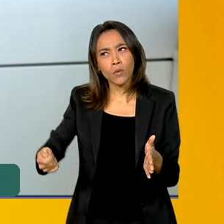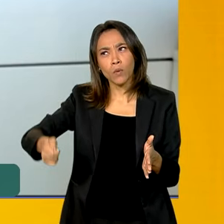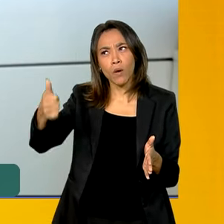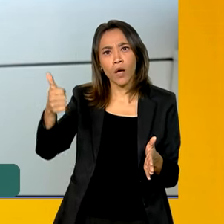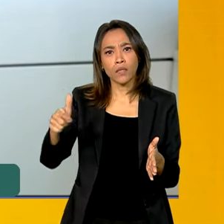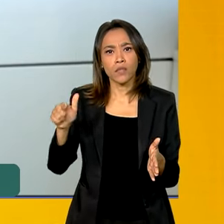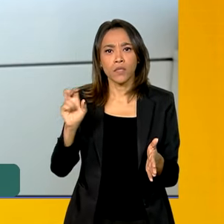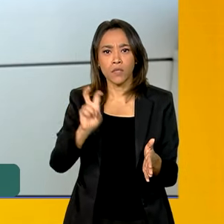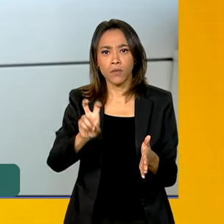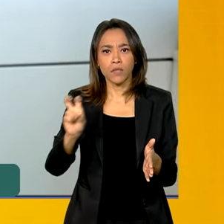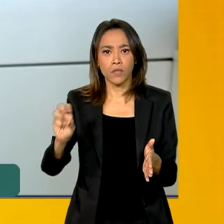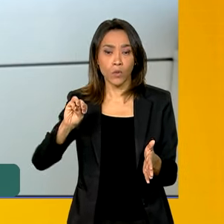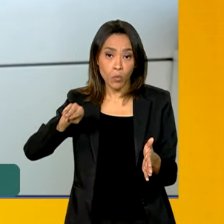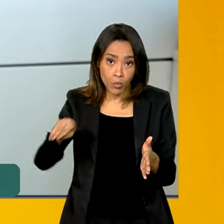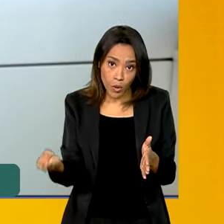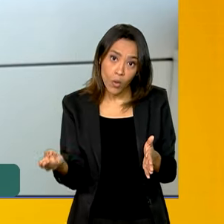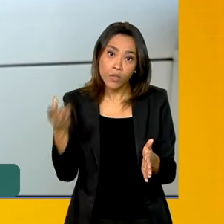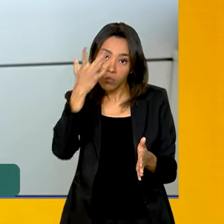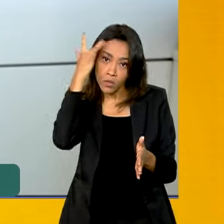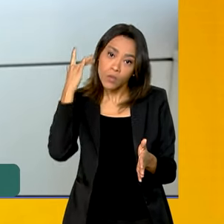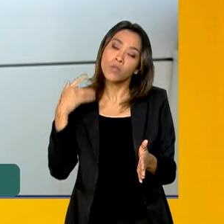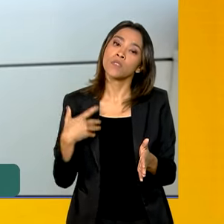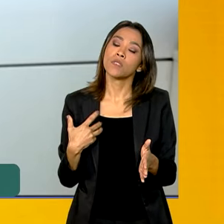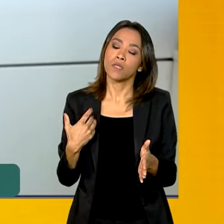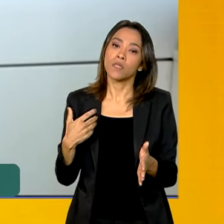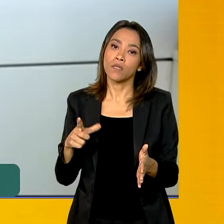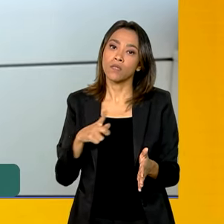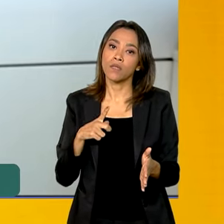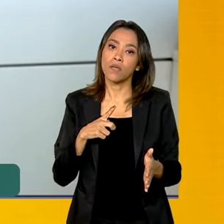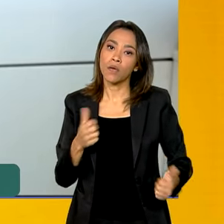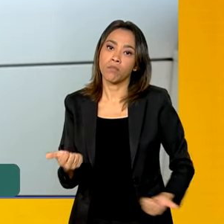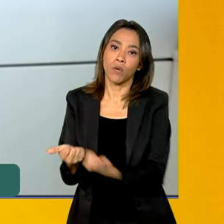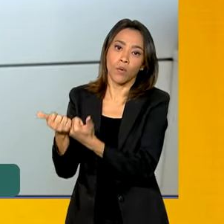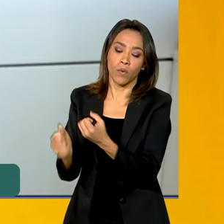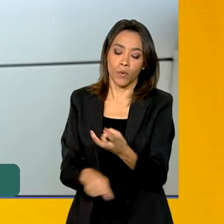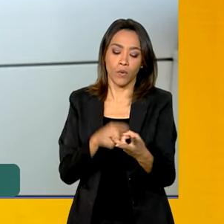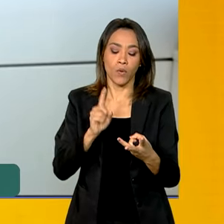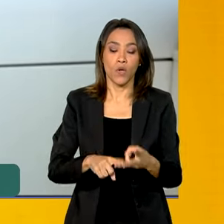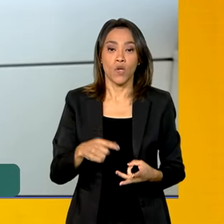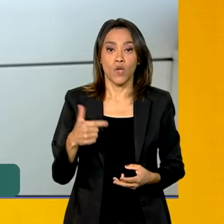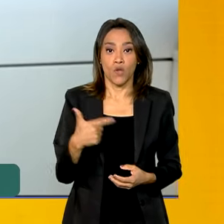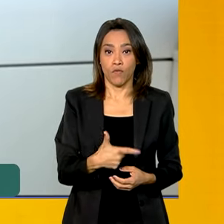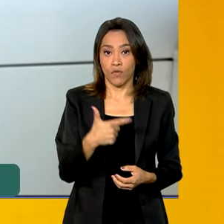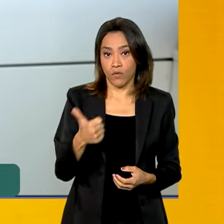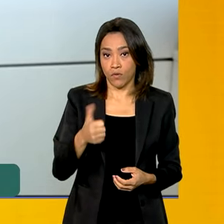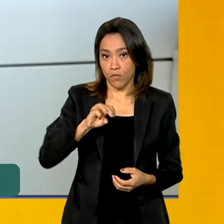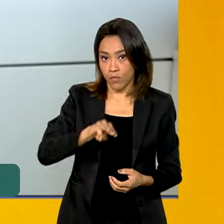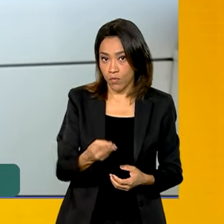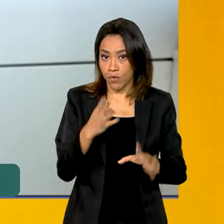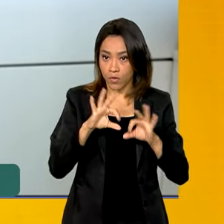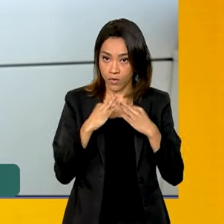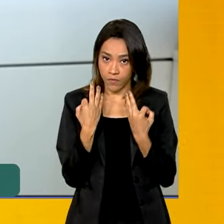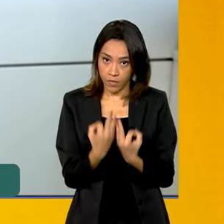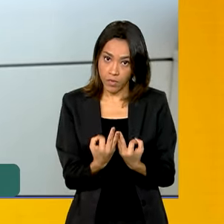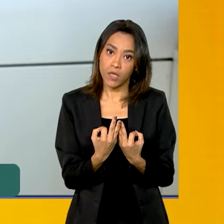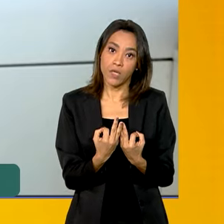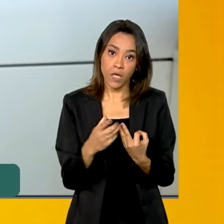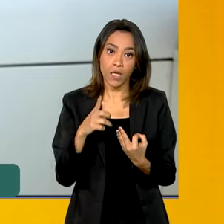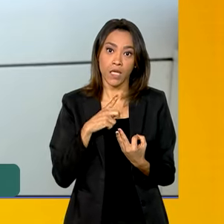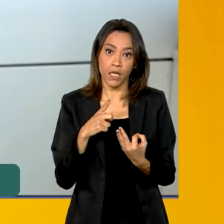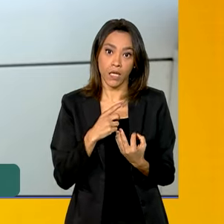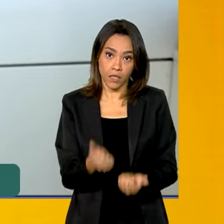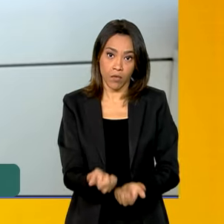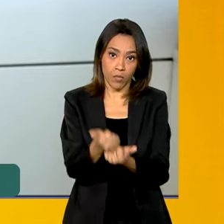milhões de beneficiários do Bolsa Família, quase 21 milhões de famílias sendo atendidas no